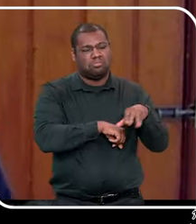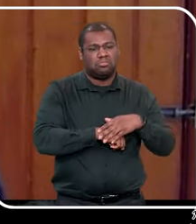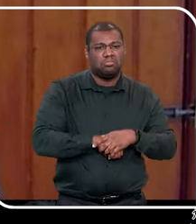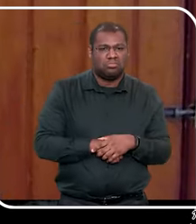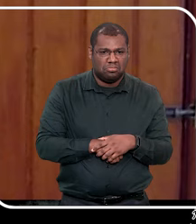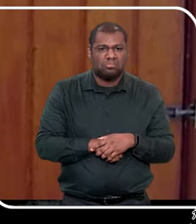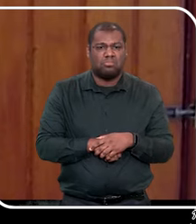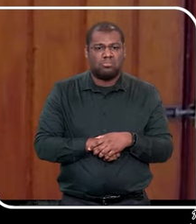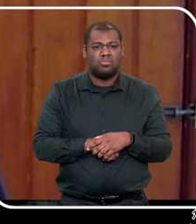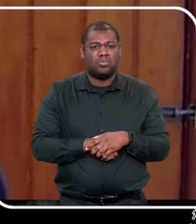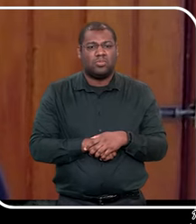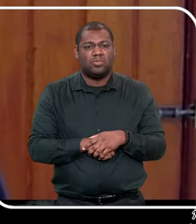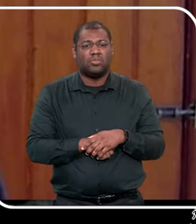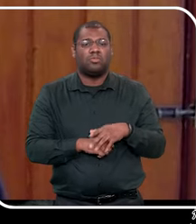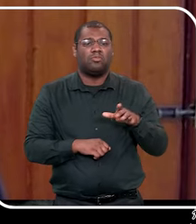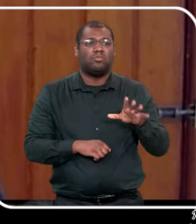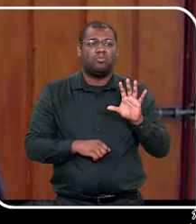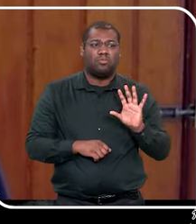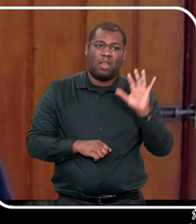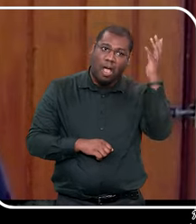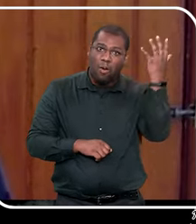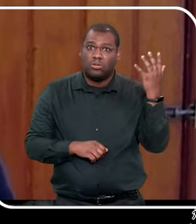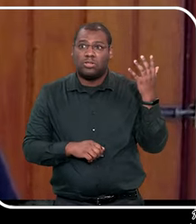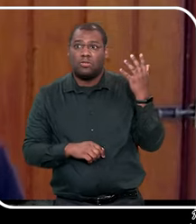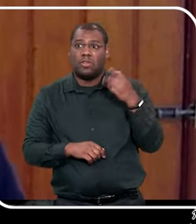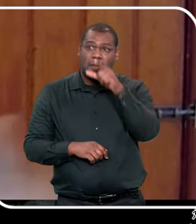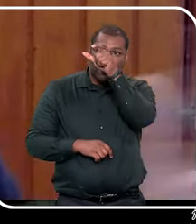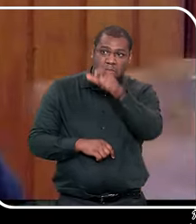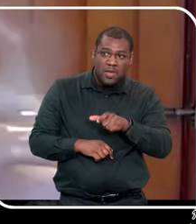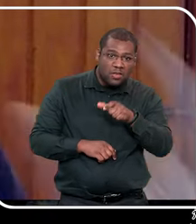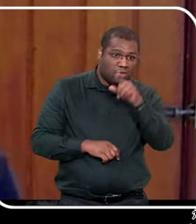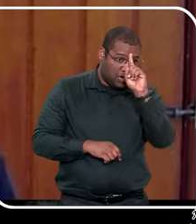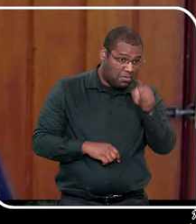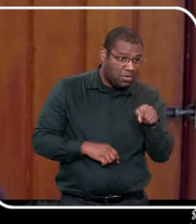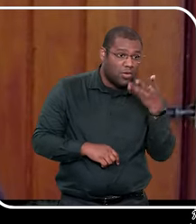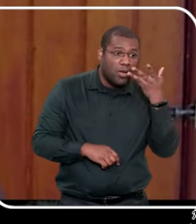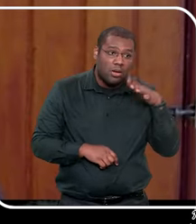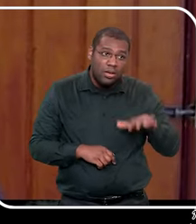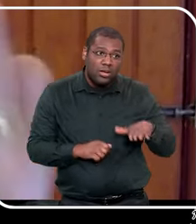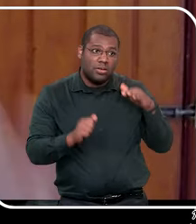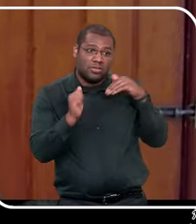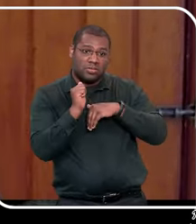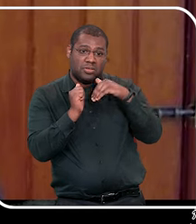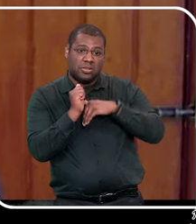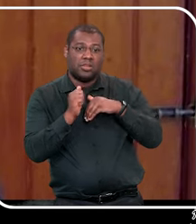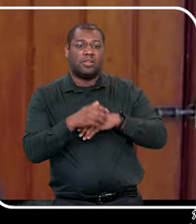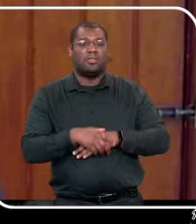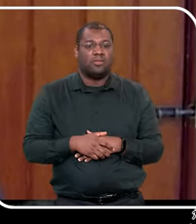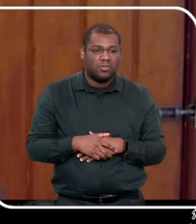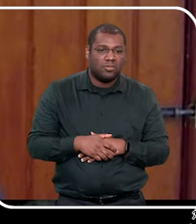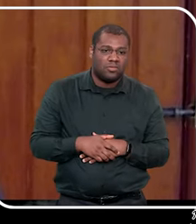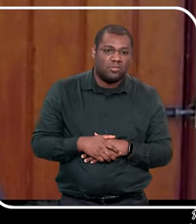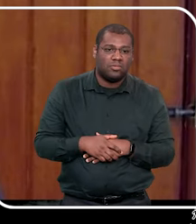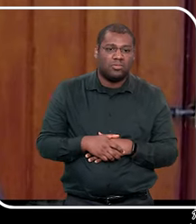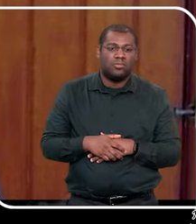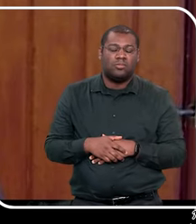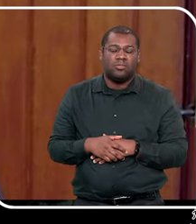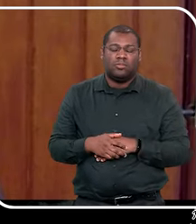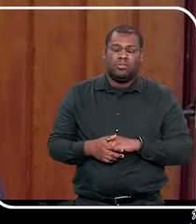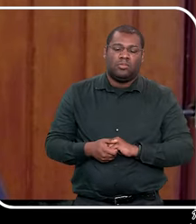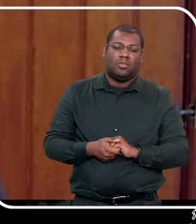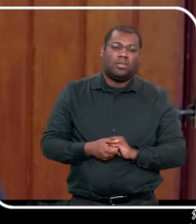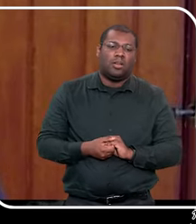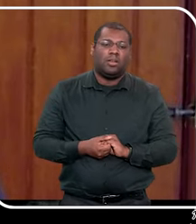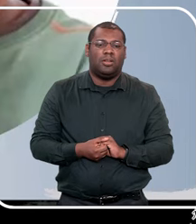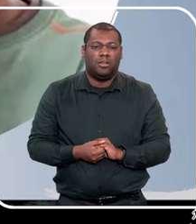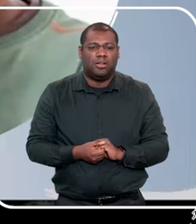nos momentos que as coisas acontecem, tá, nos momentos que alguém pede um segredo, e você usa aquilo para ilustrar,